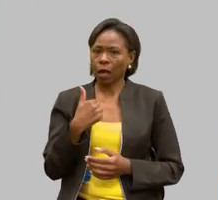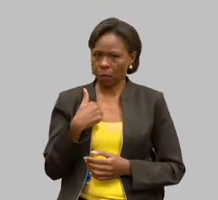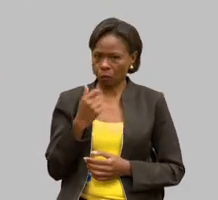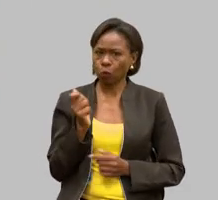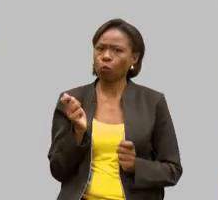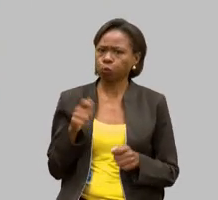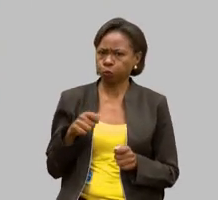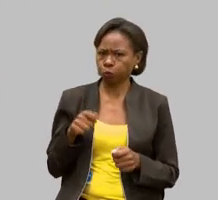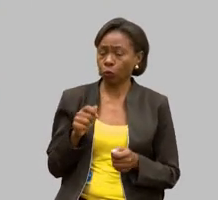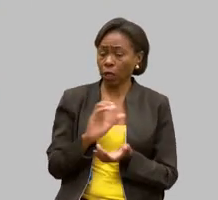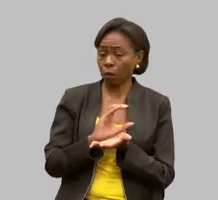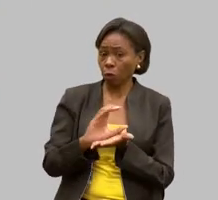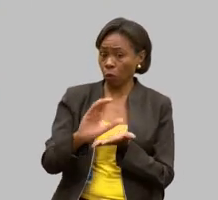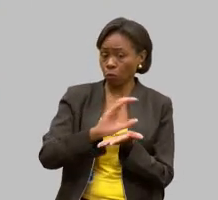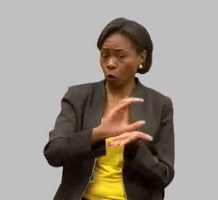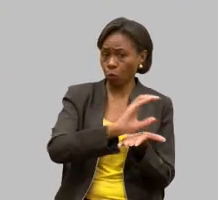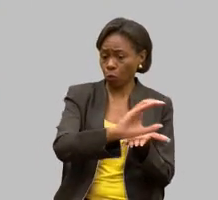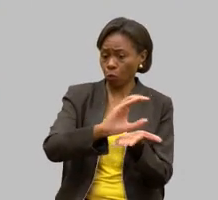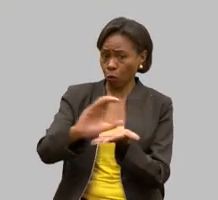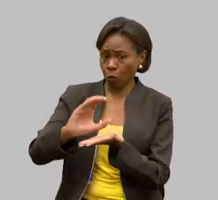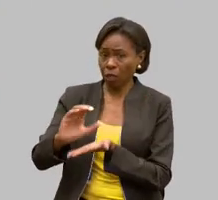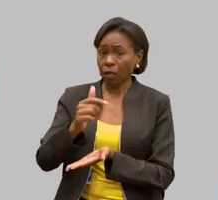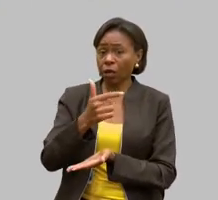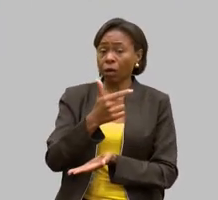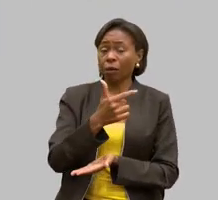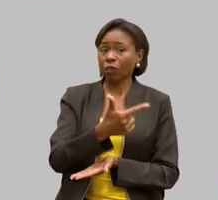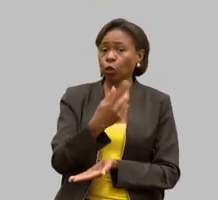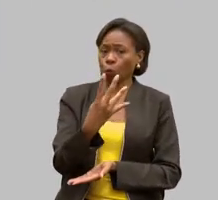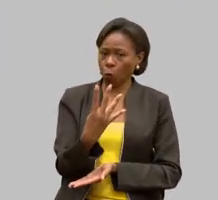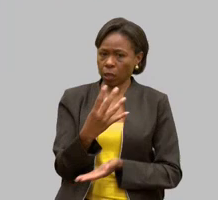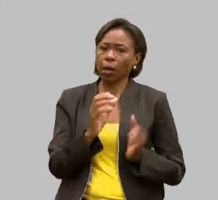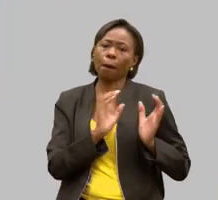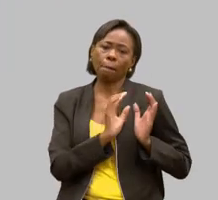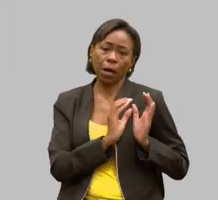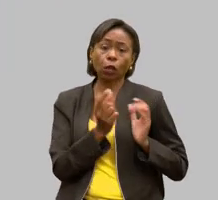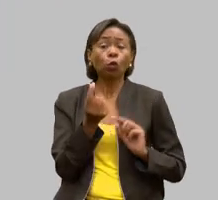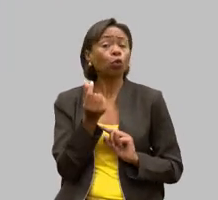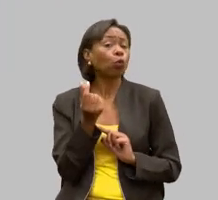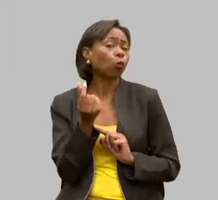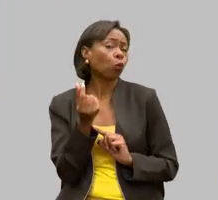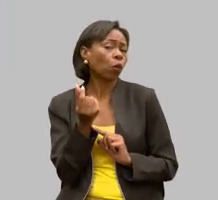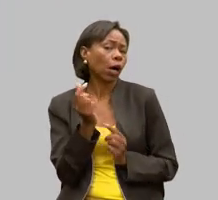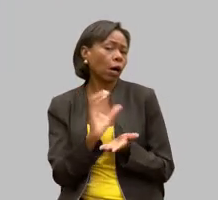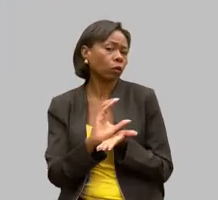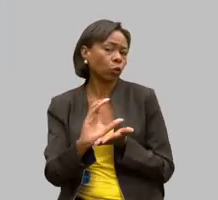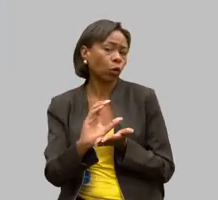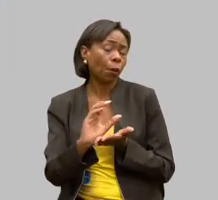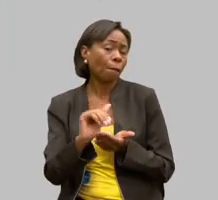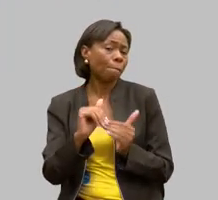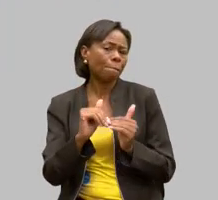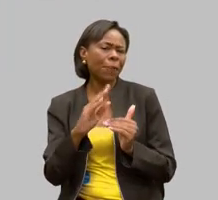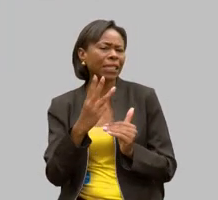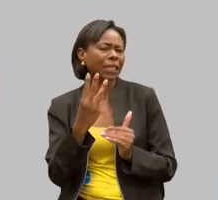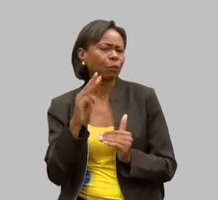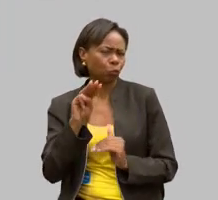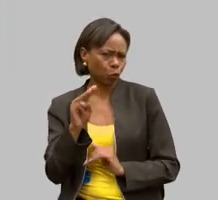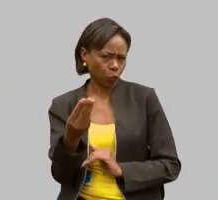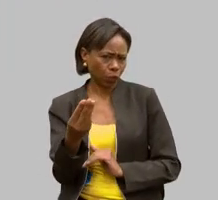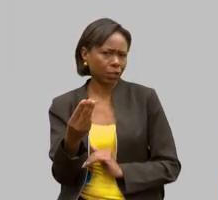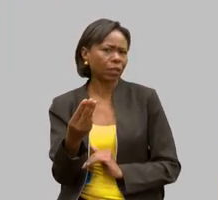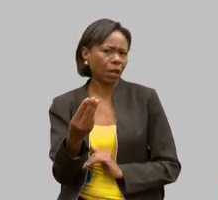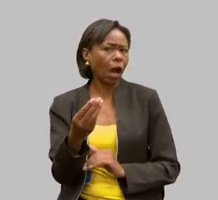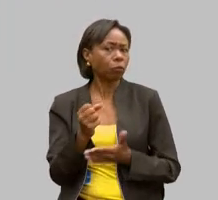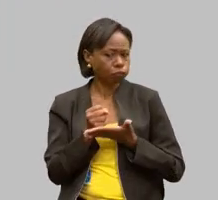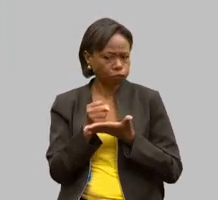24 APAES, no valor de mais de 3 milhões de reais. Eu acho que ajudou muito, ajuda